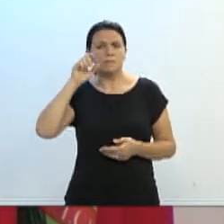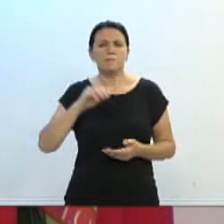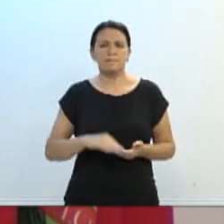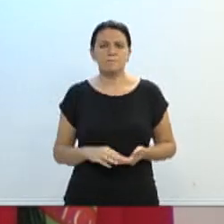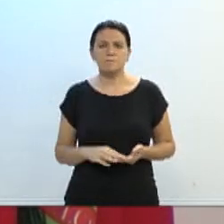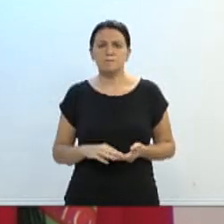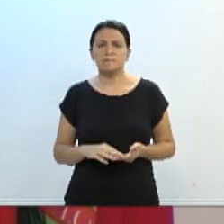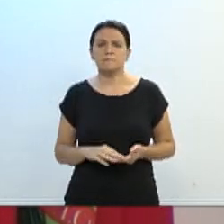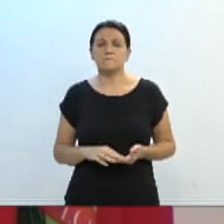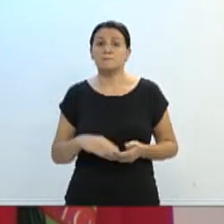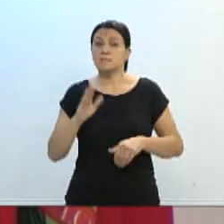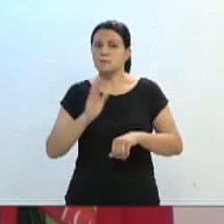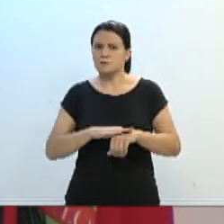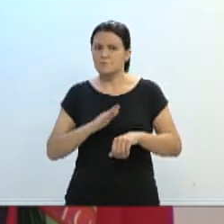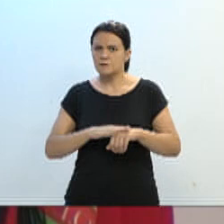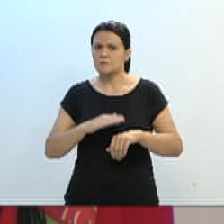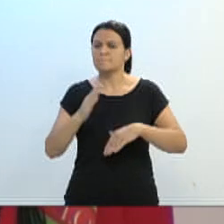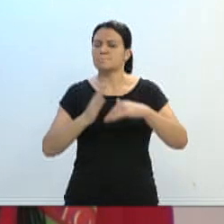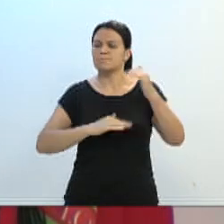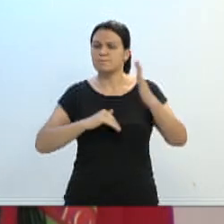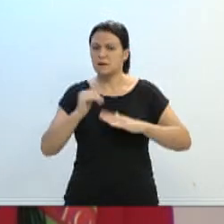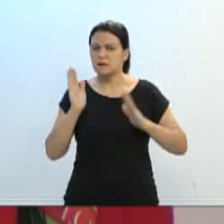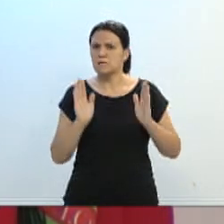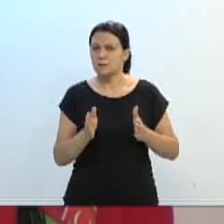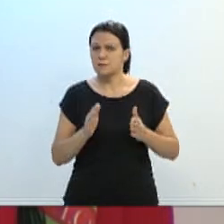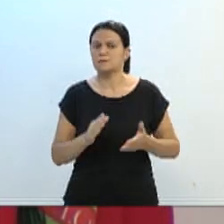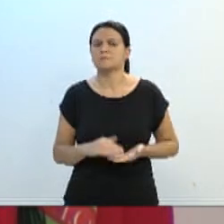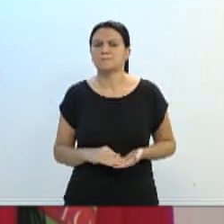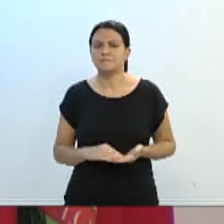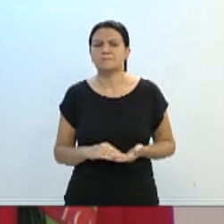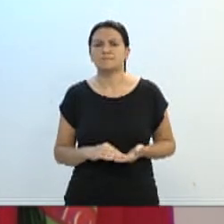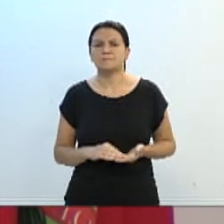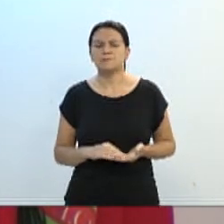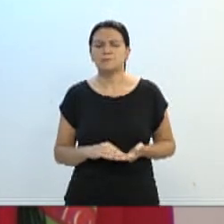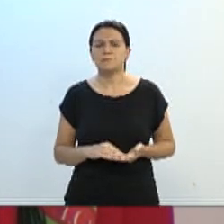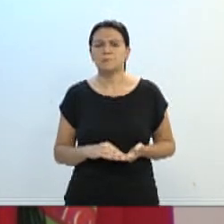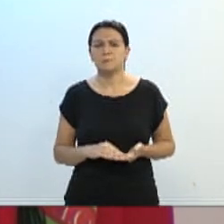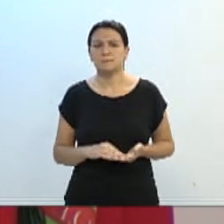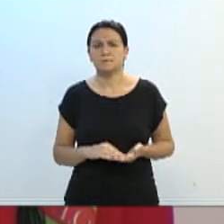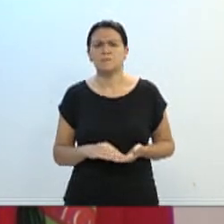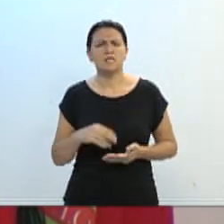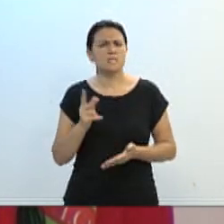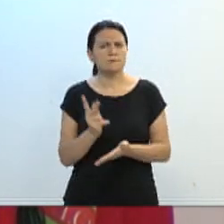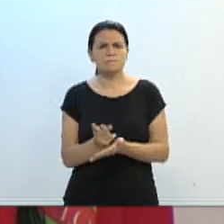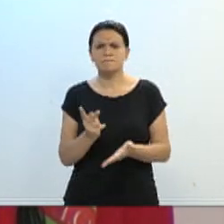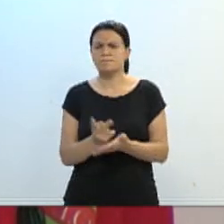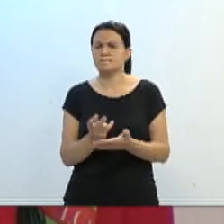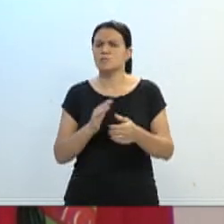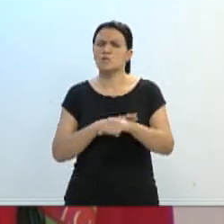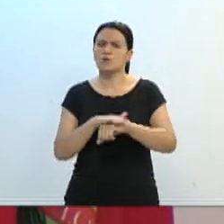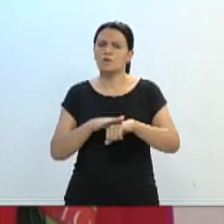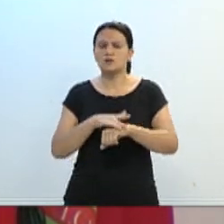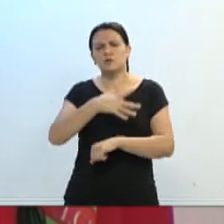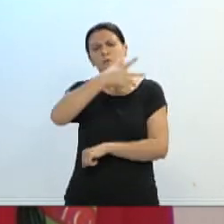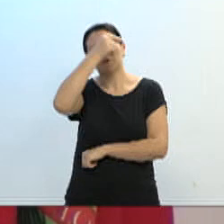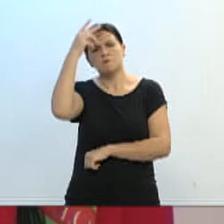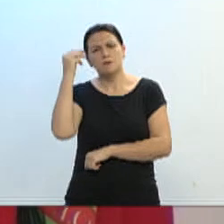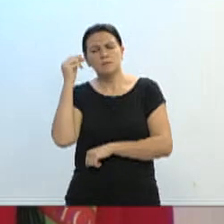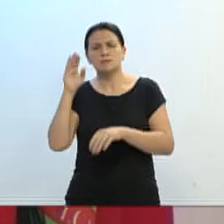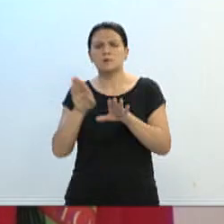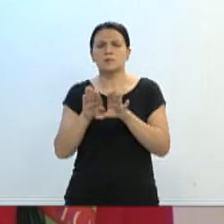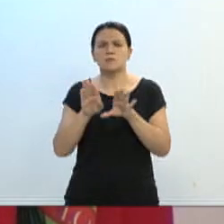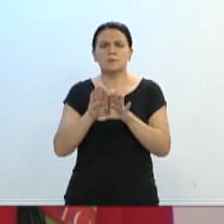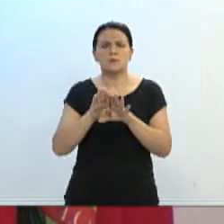do papel. E nós sempre levamos ao Poder Executivo, ao nosso prefeito, à nossa vice-prefeita,